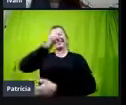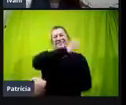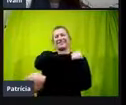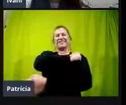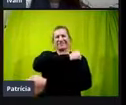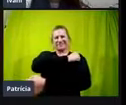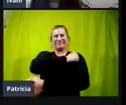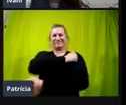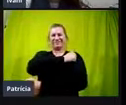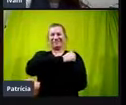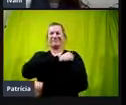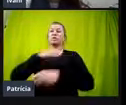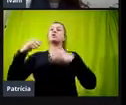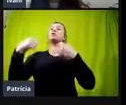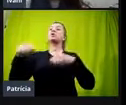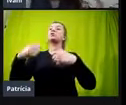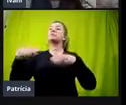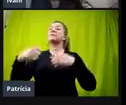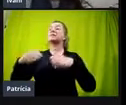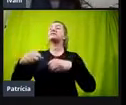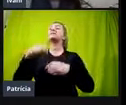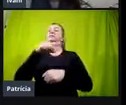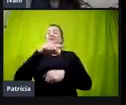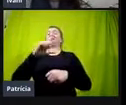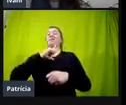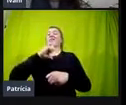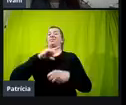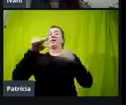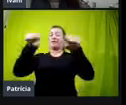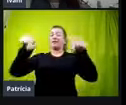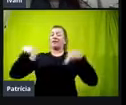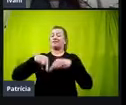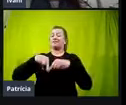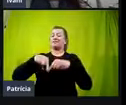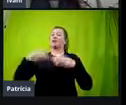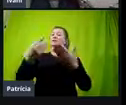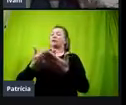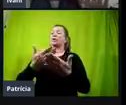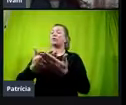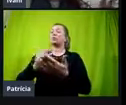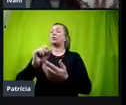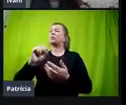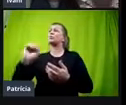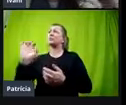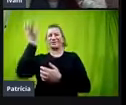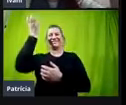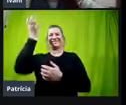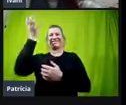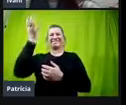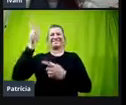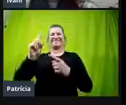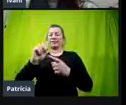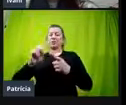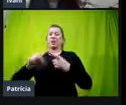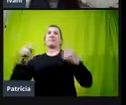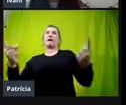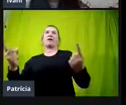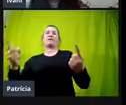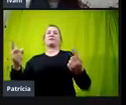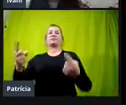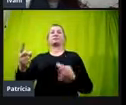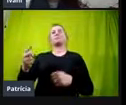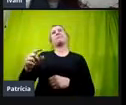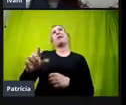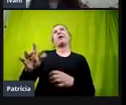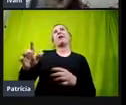aluno possa vir a ter dentro da sala de aula. E quando isso acontece, não é mais a chama a professora